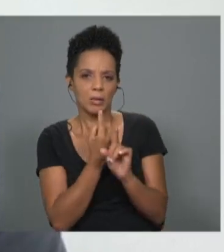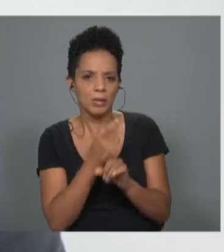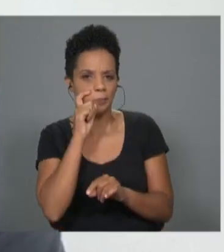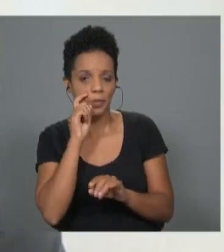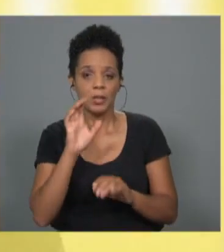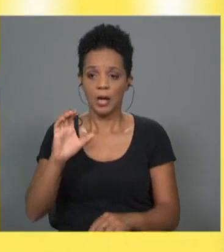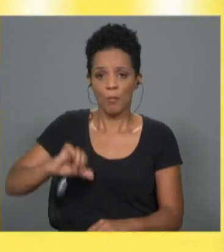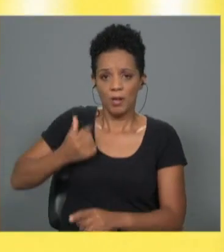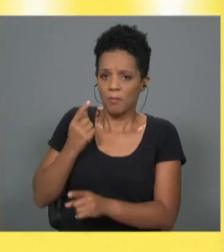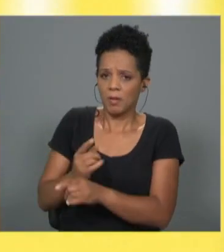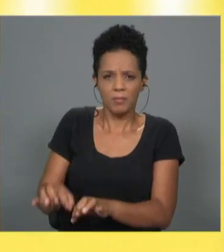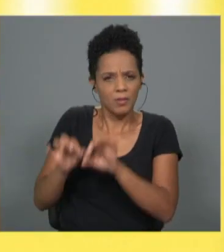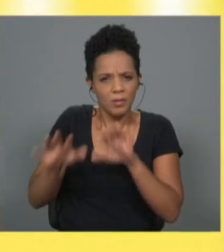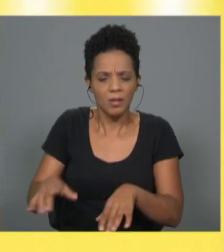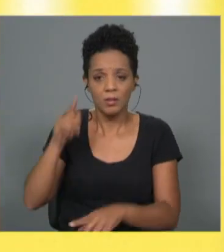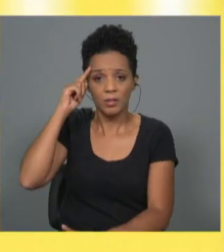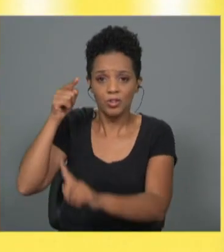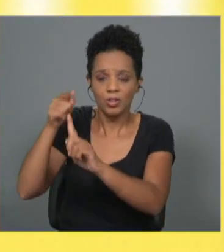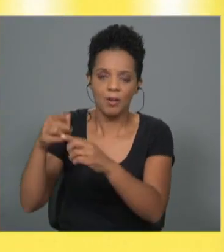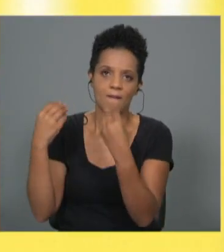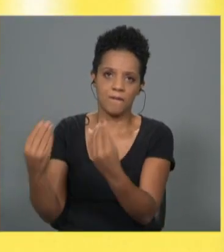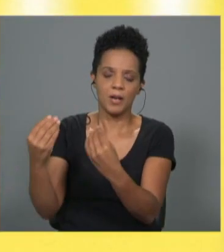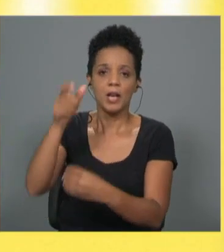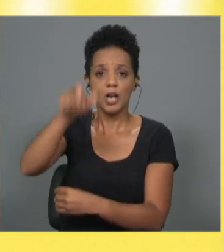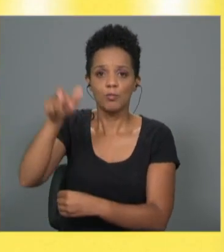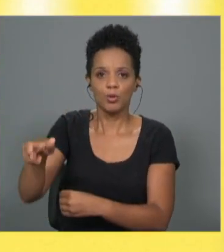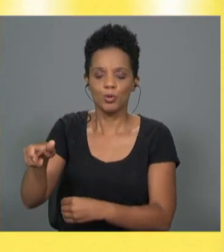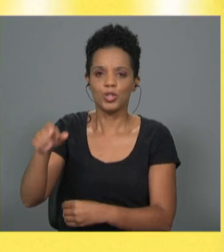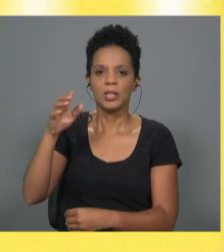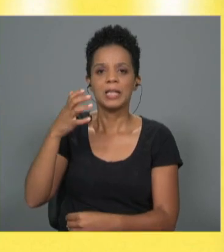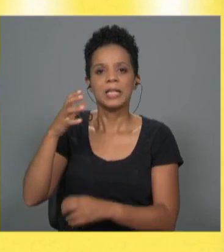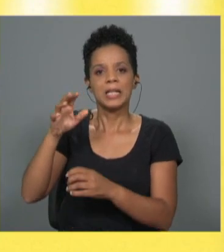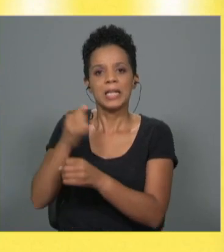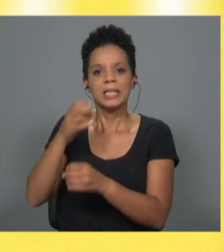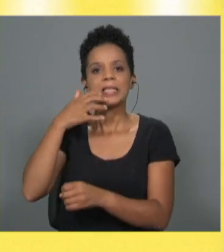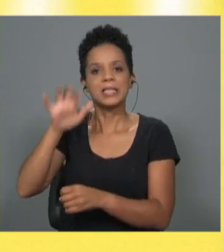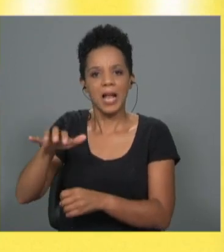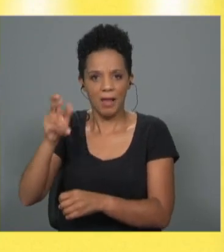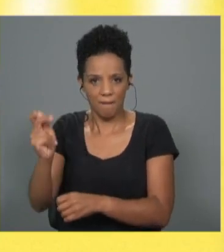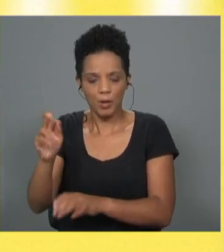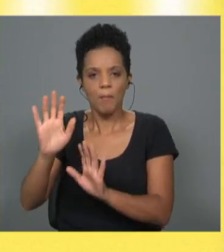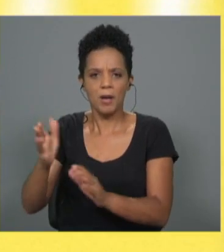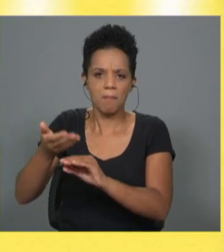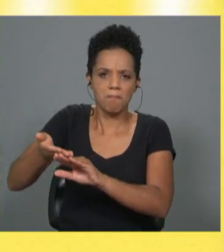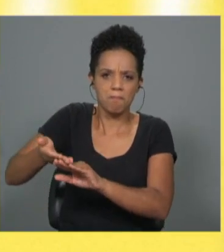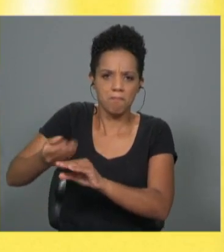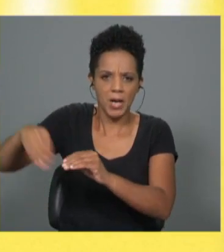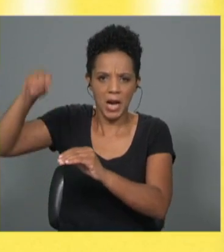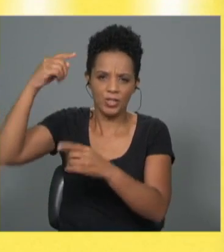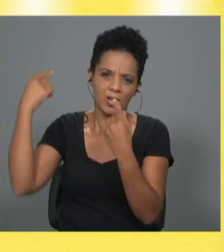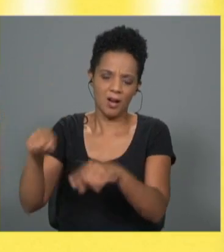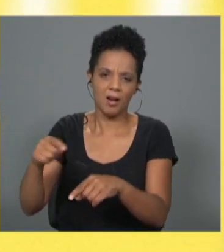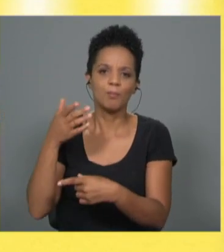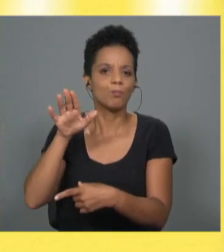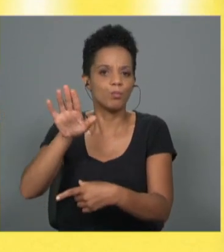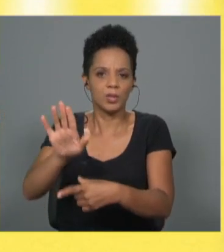Cabo Verde é exatamente o mesmo, Cabo Verde é um destino incrível, as pessoas ficam muito no sal, mas eu acredito que Cabo Verde tem muito mais para ser experienciado. Temos, por